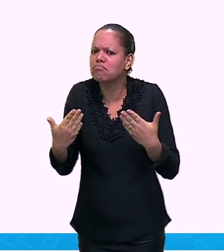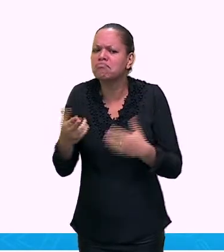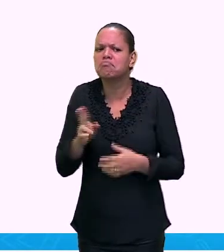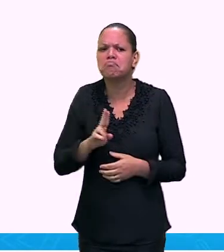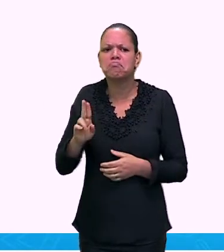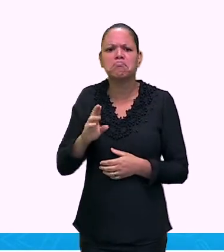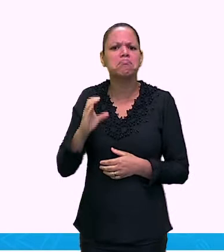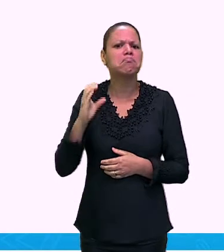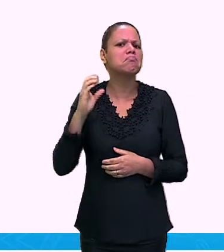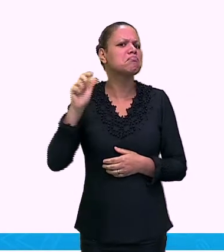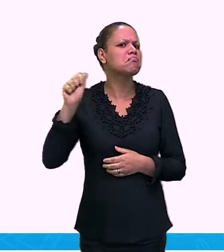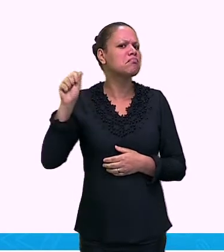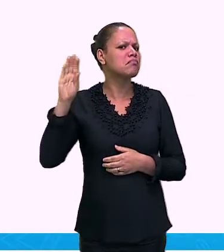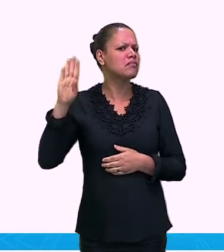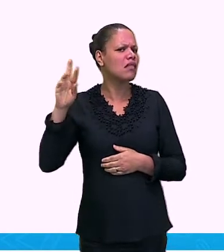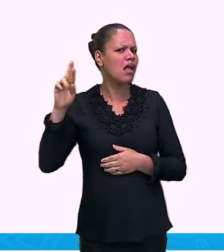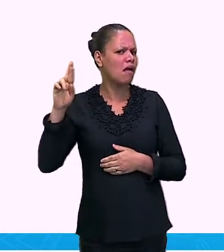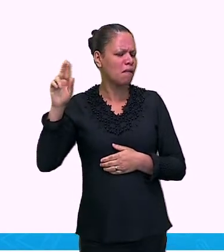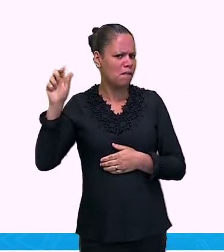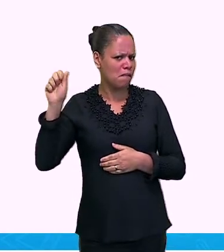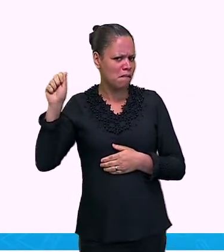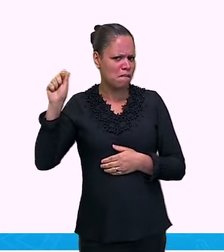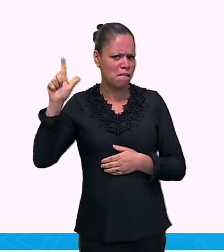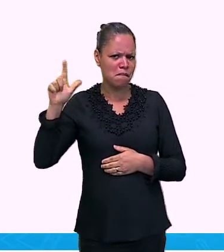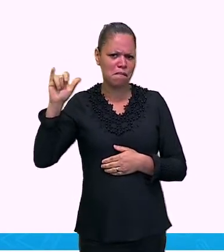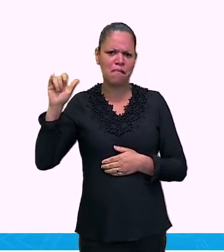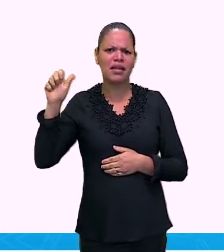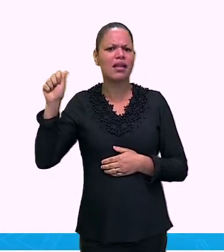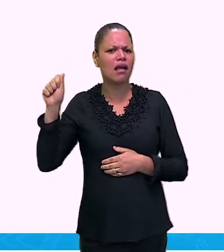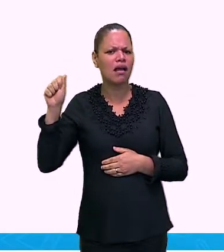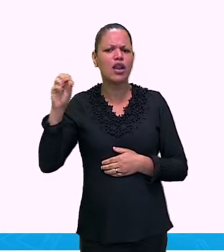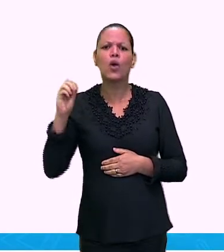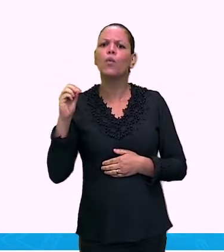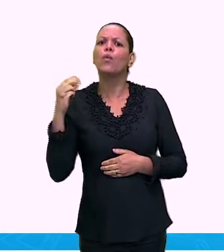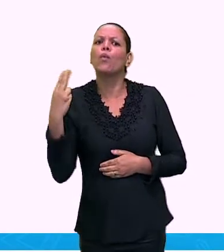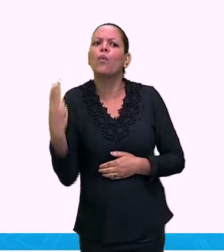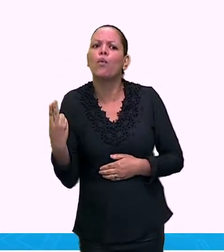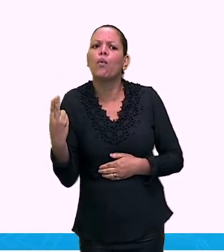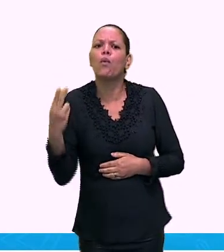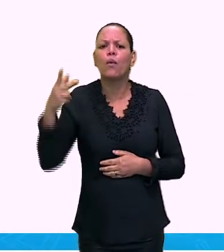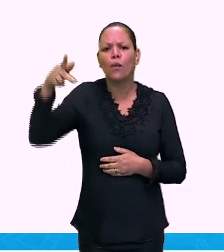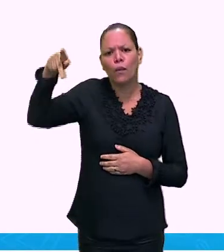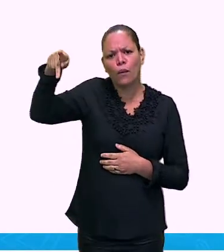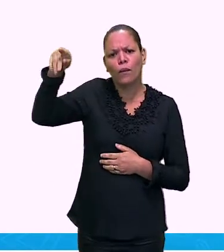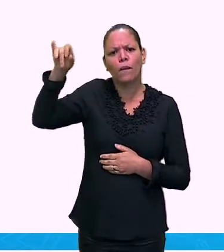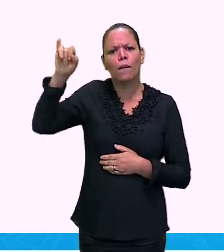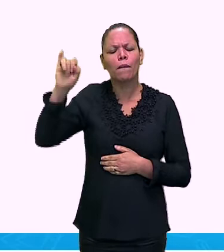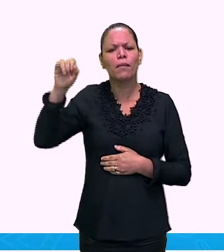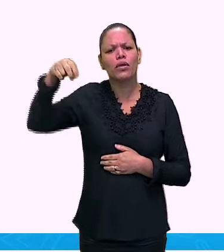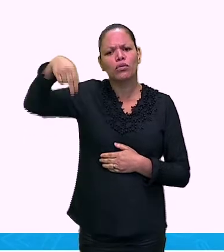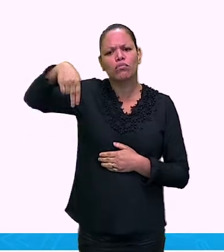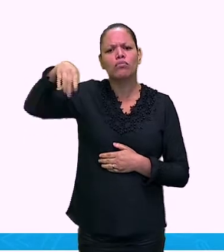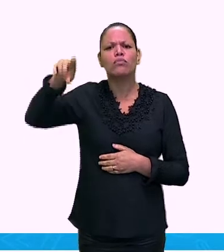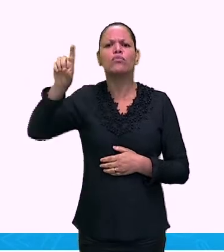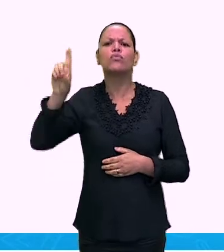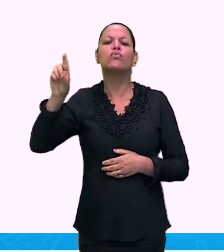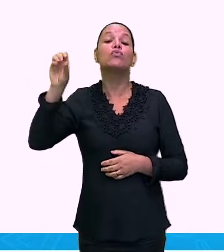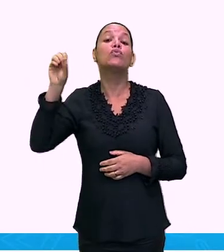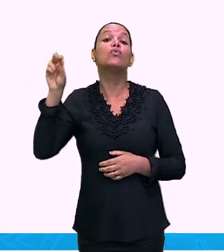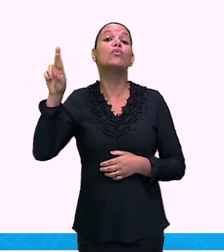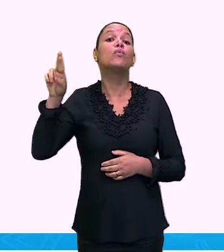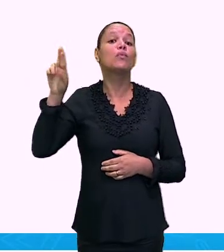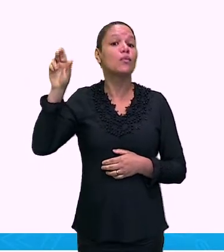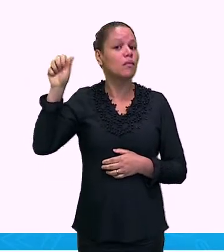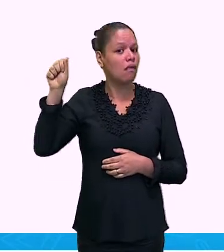Ou será que era Pindorama? Pindorama? Então, quem lembrou direitinho? Pindorama.